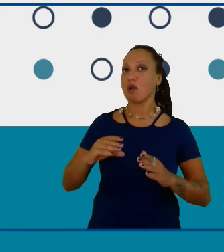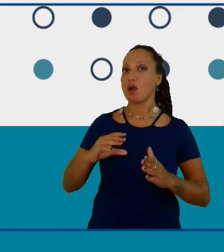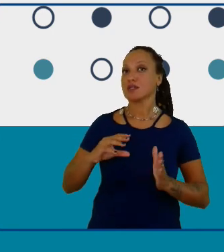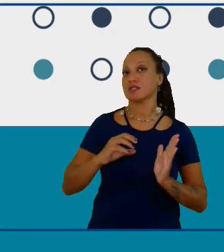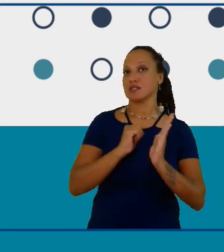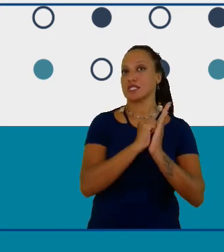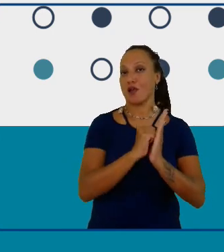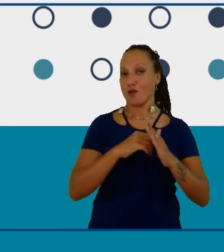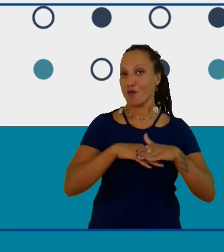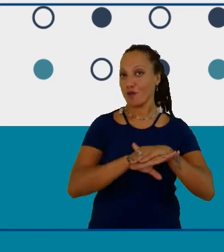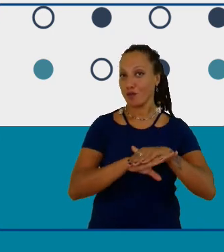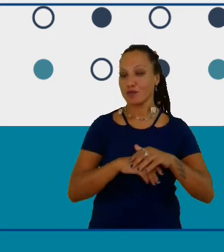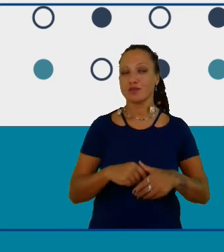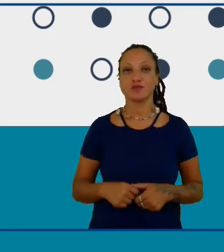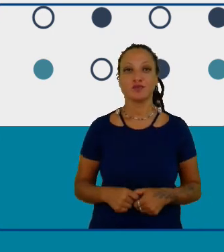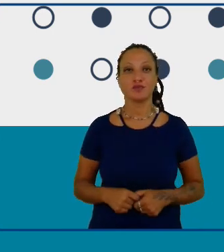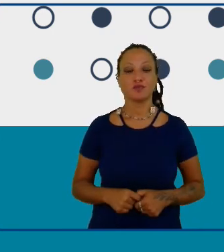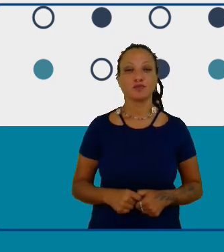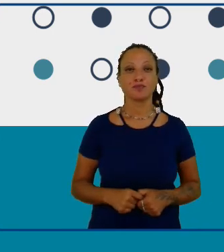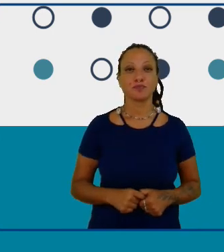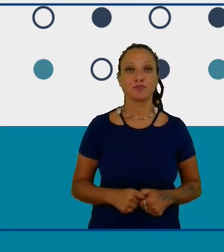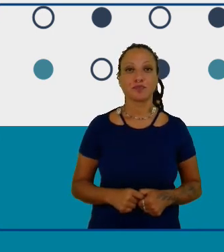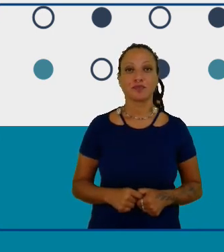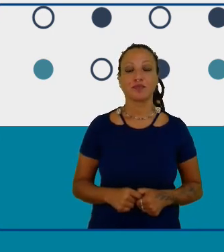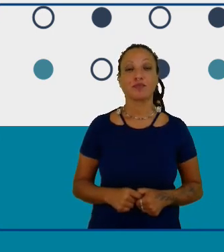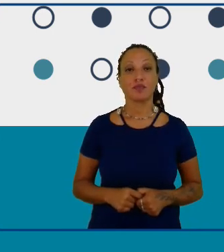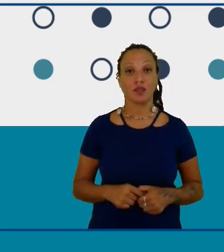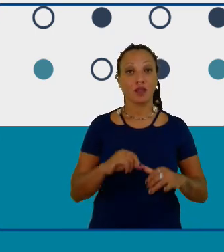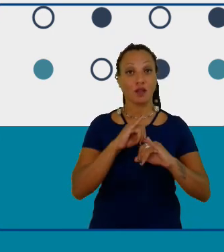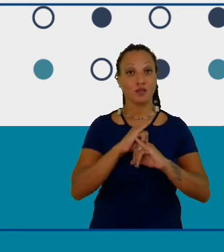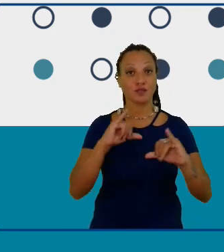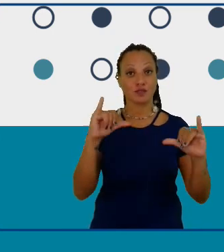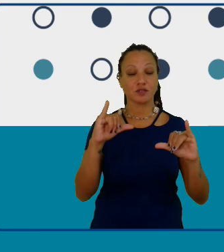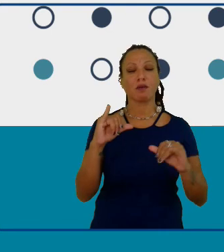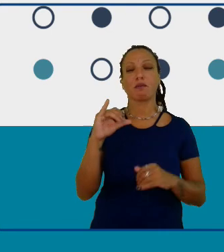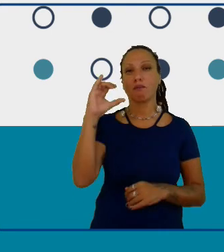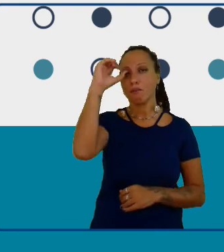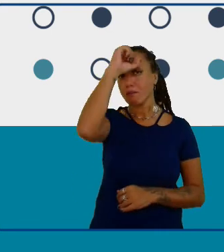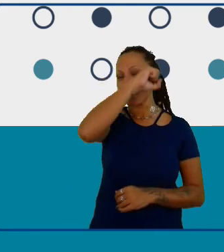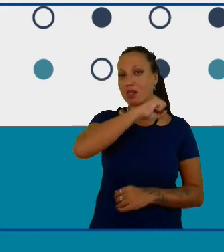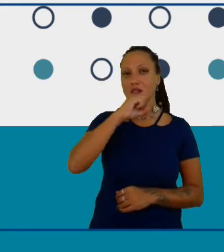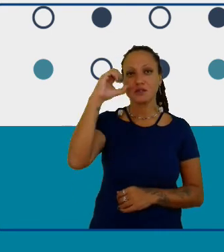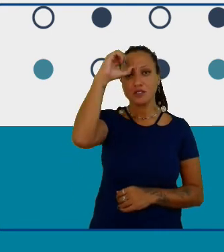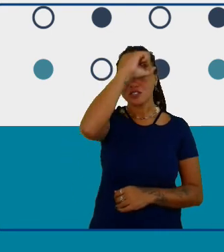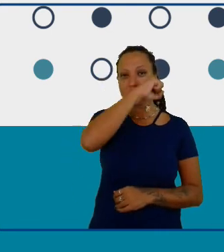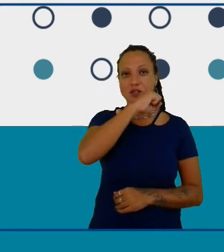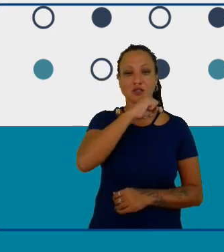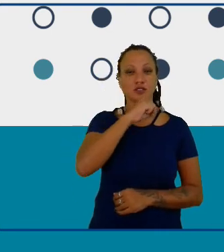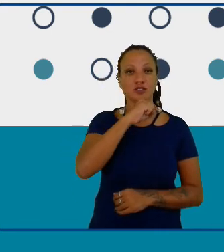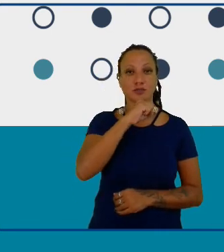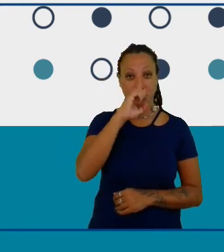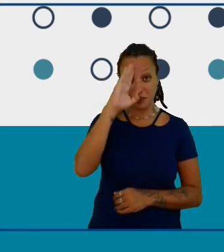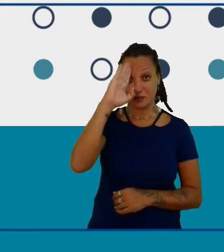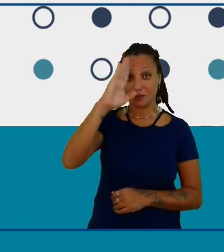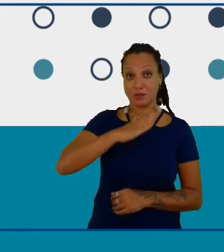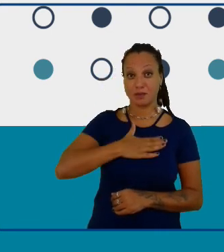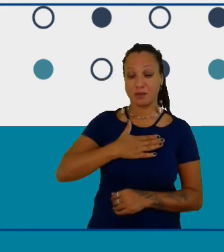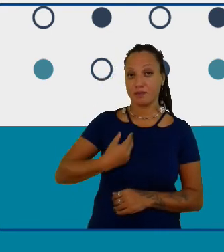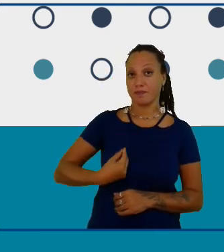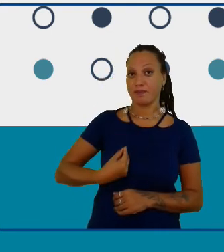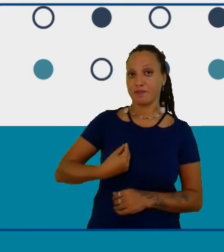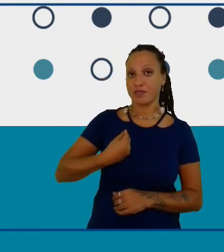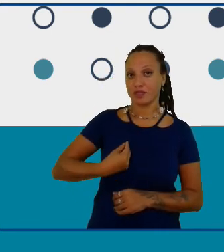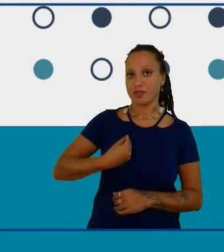falando em registro eu quero compartilhar que a maior aprendizagem que eu tenho que